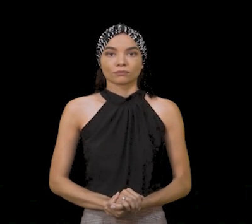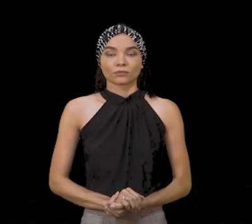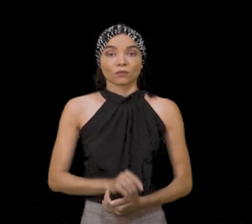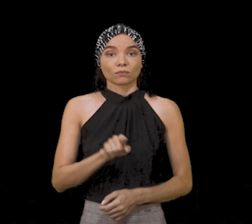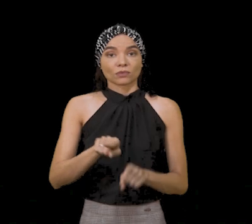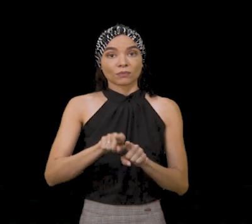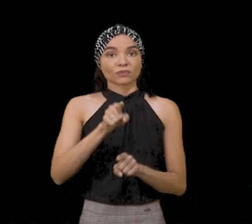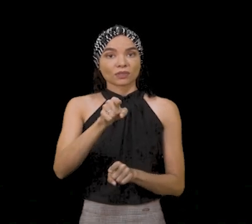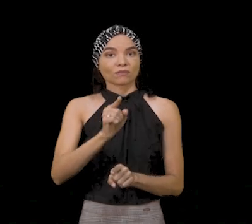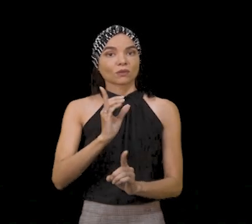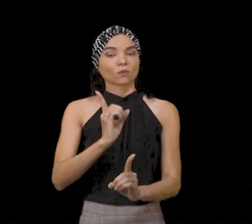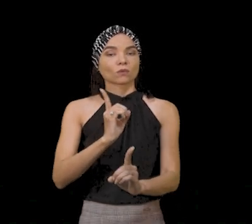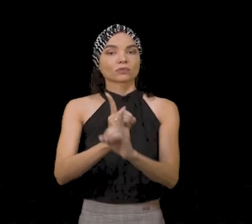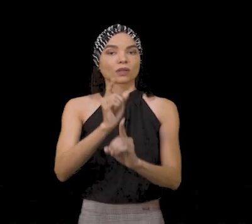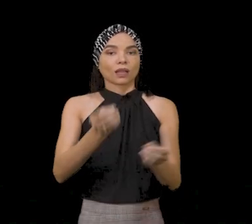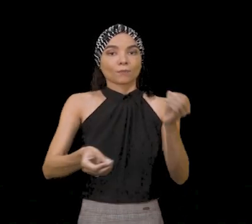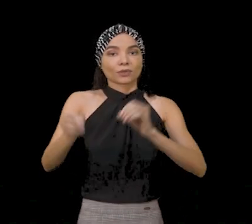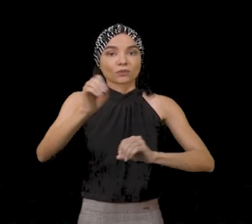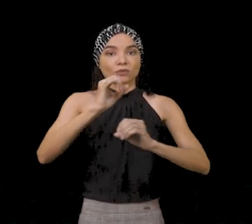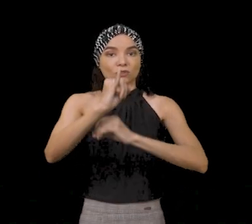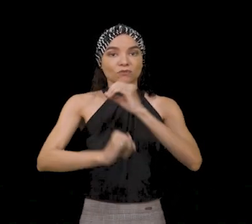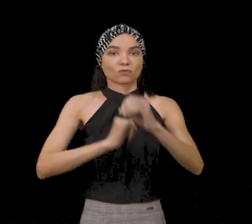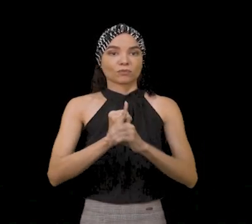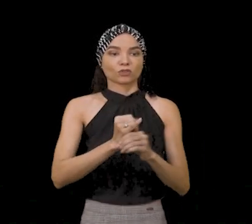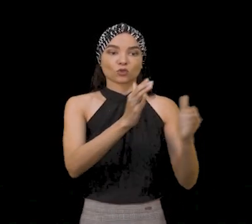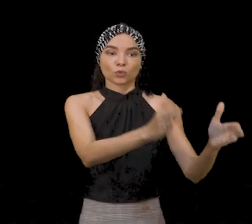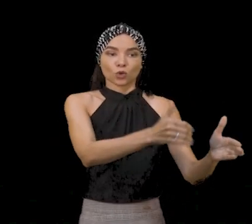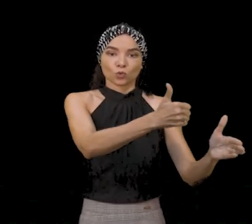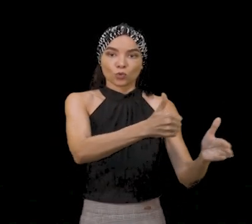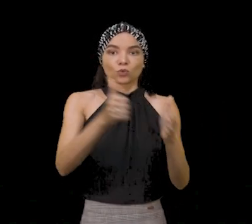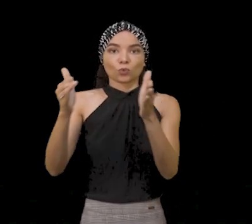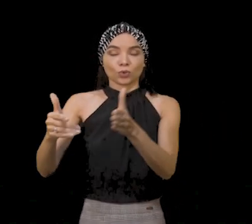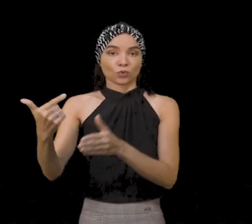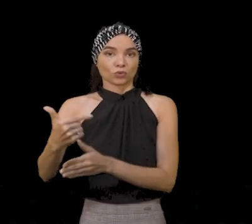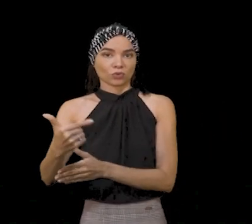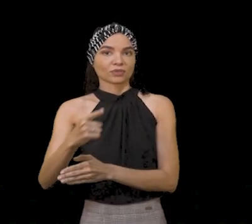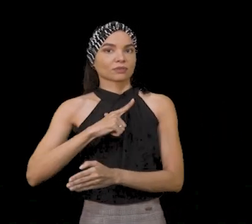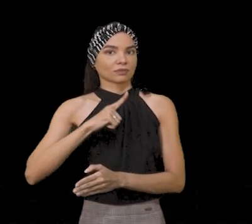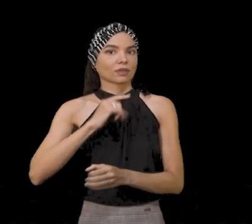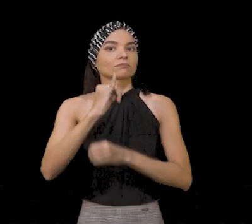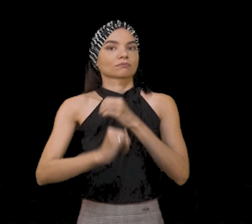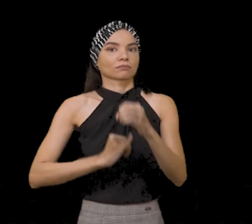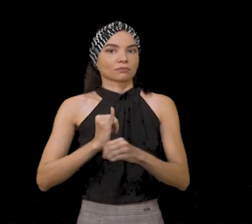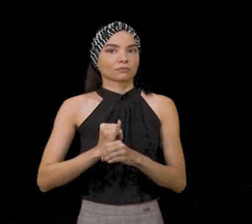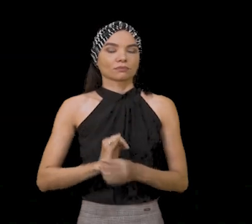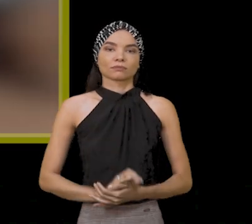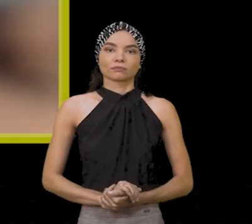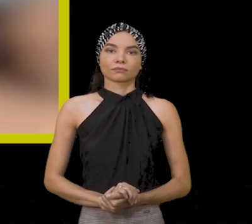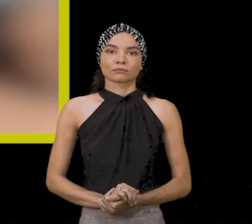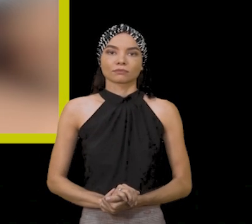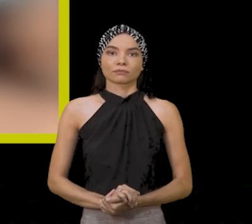Você encontrará laboratórios de informática nos dois blocos da unidade com acesso à internet.